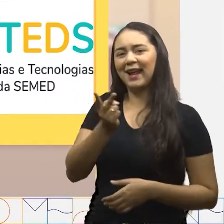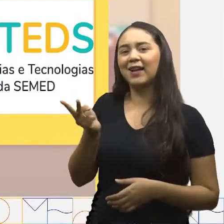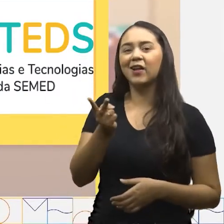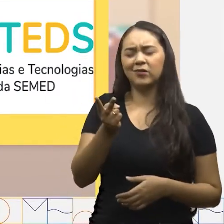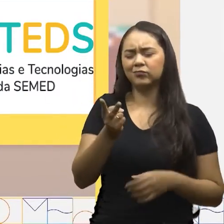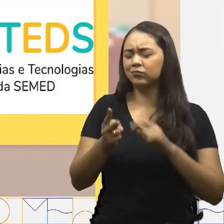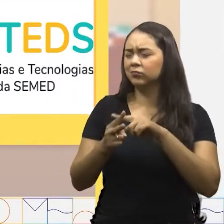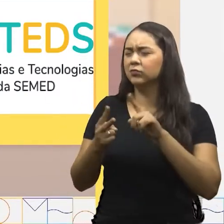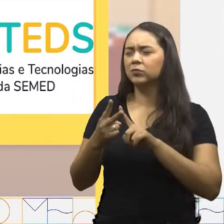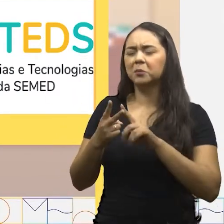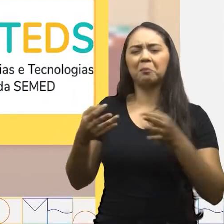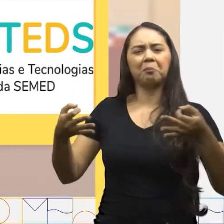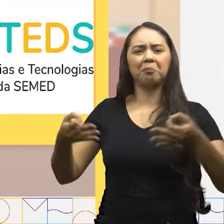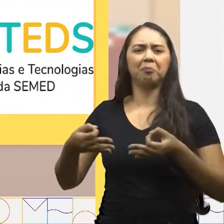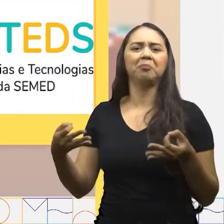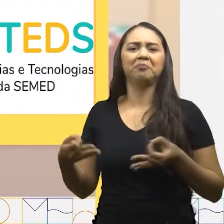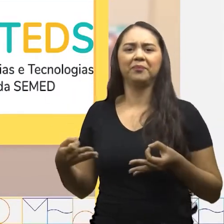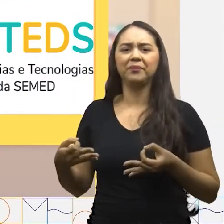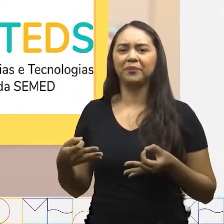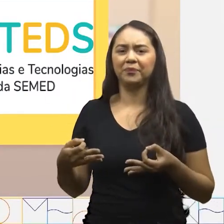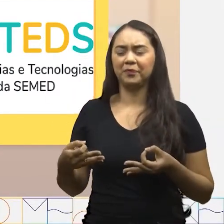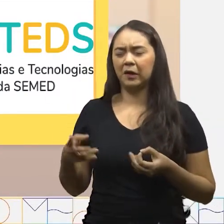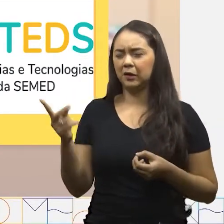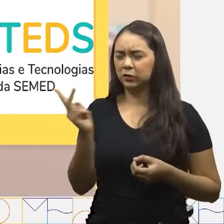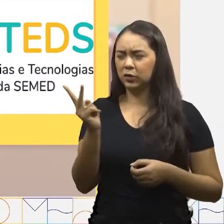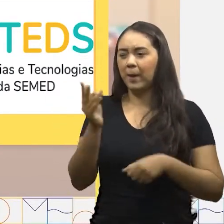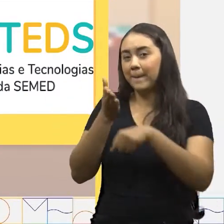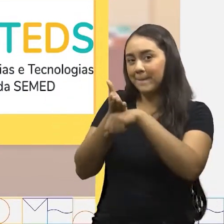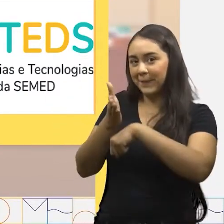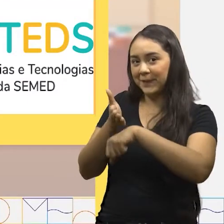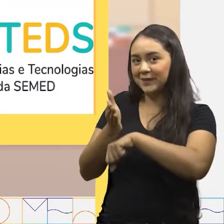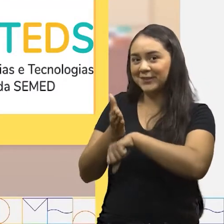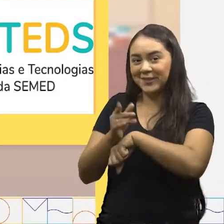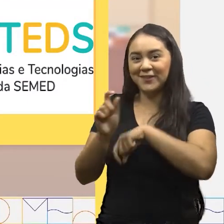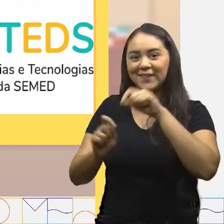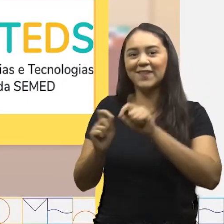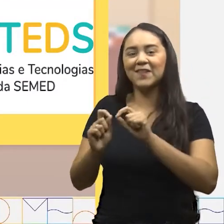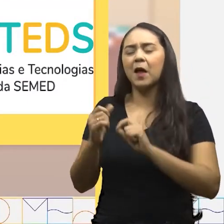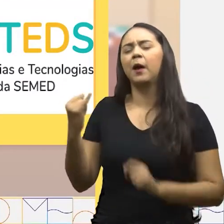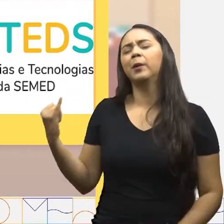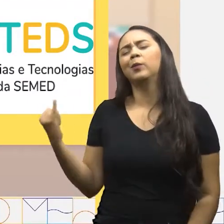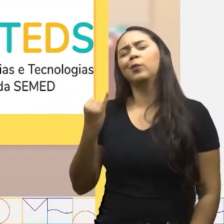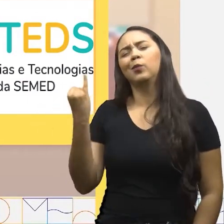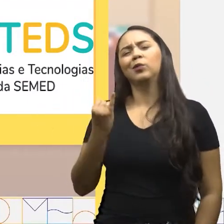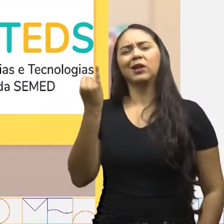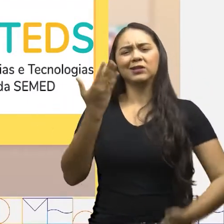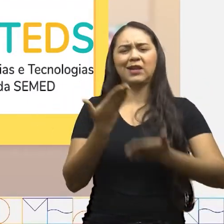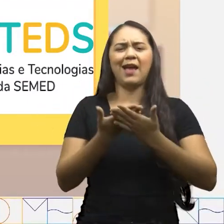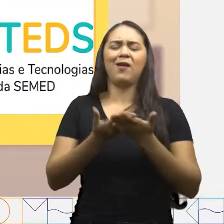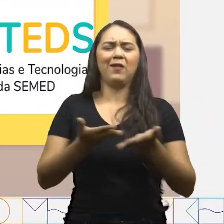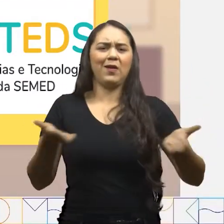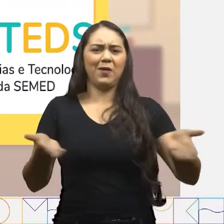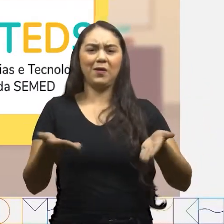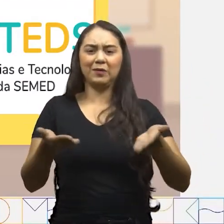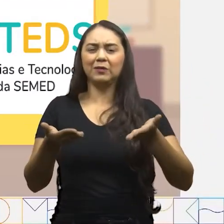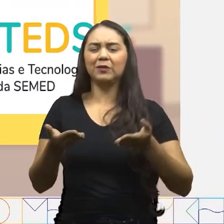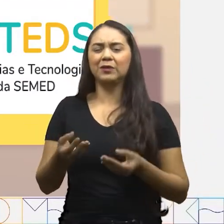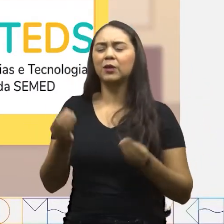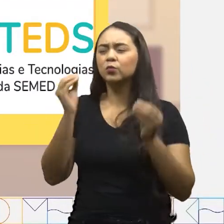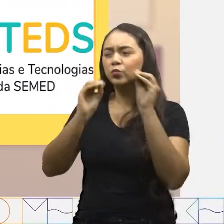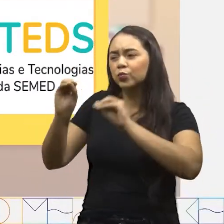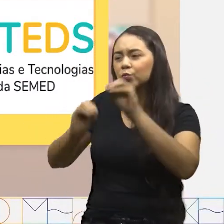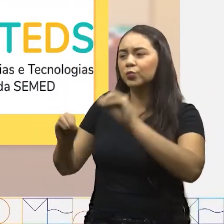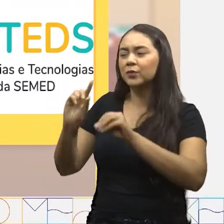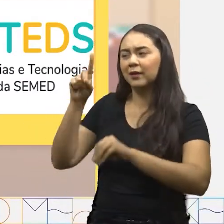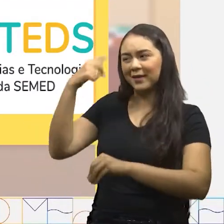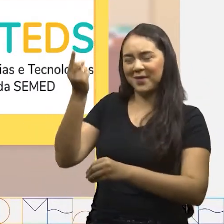crianças! Vocês arrasaram! A participação de vocês foi muito importante para a aula de hoje Um